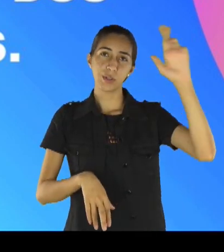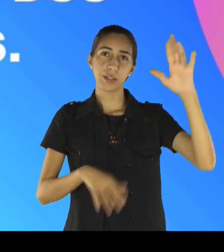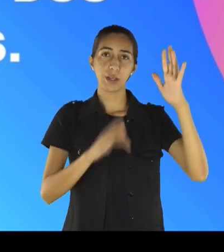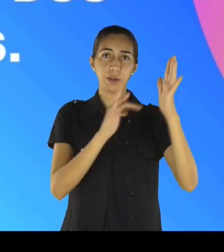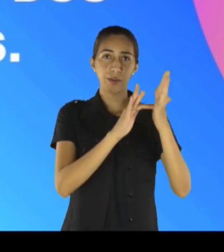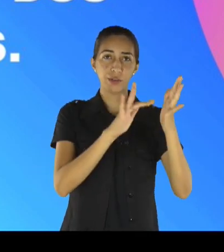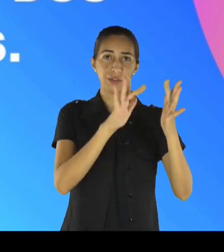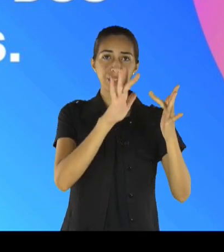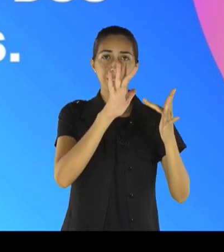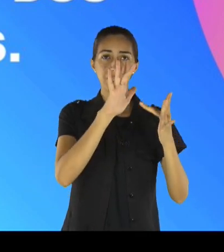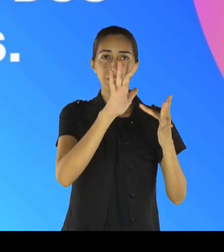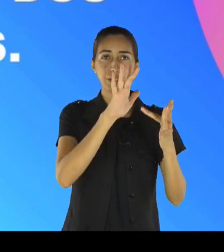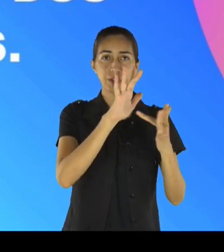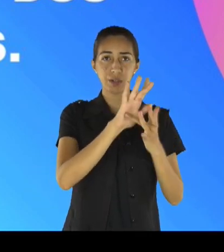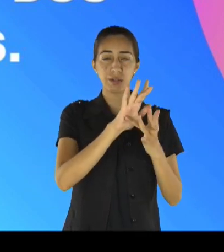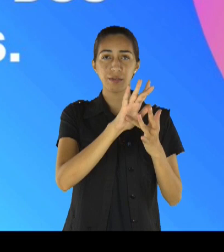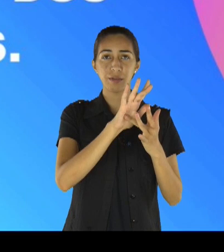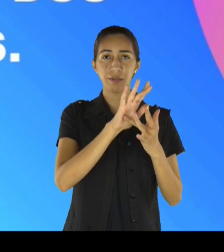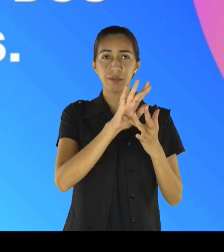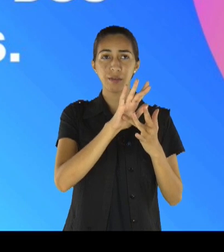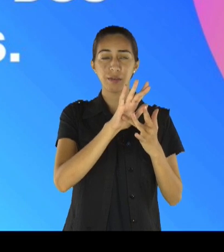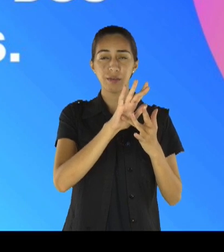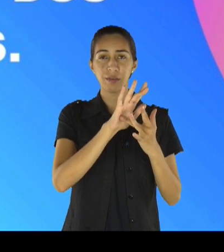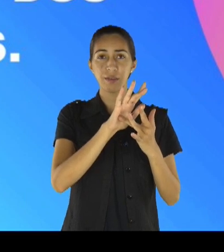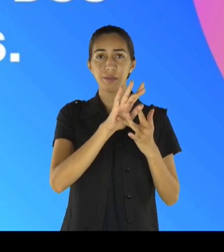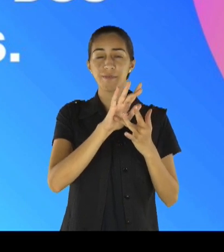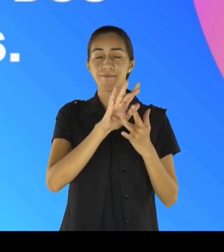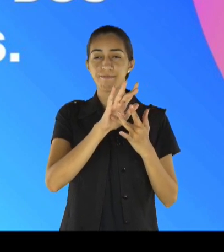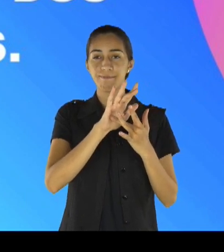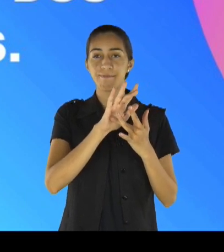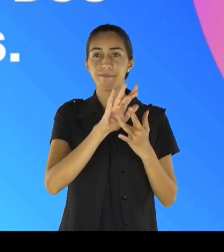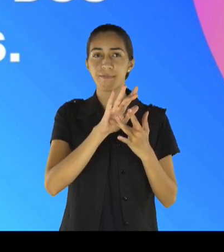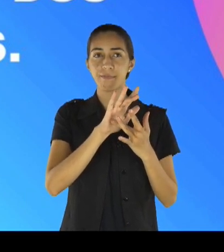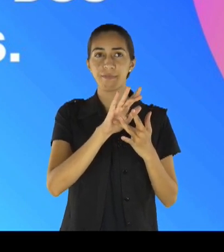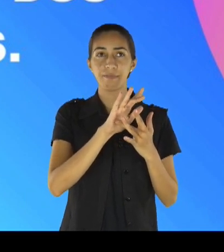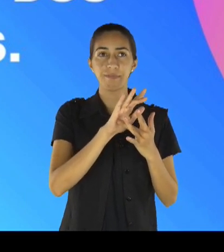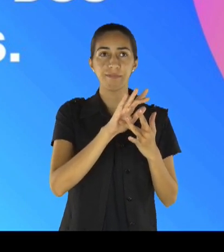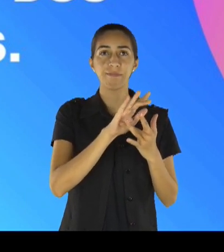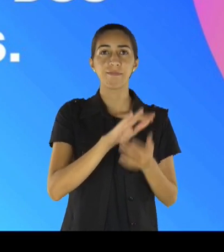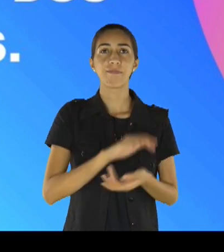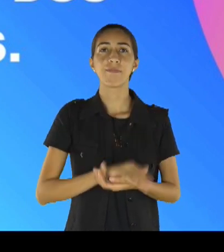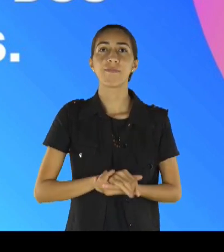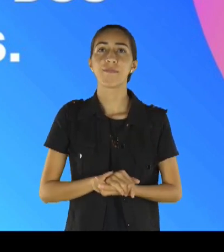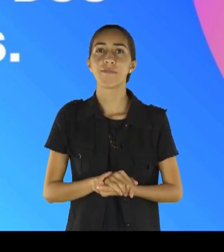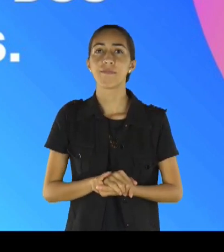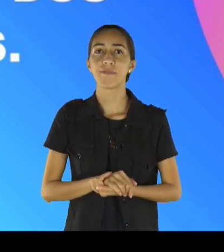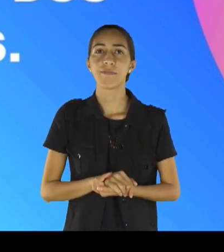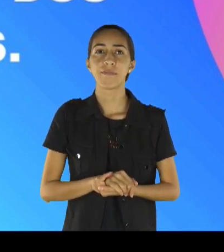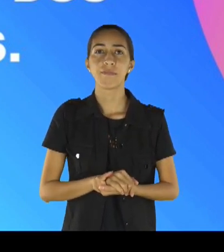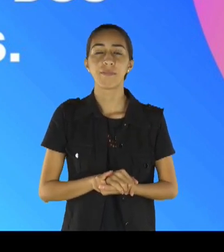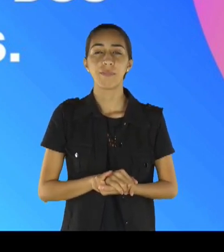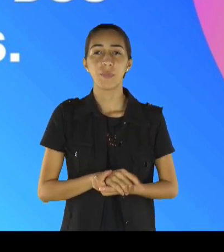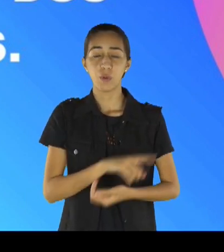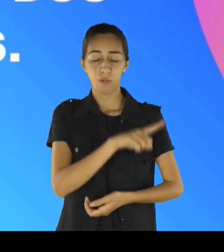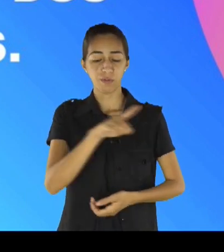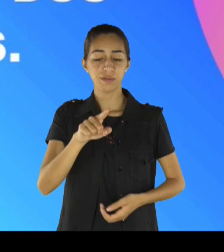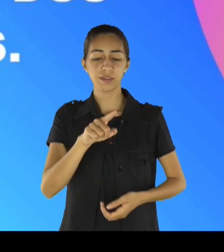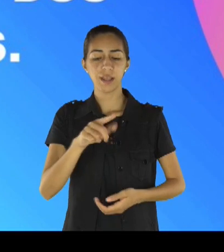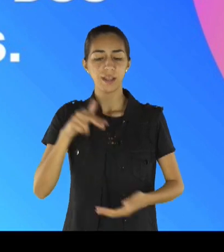que também, esteja de bom ânimo, sabendo, vossos negócios, então,